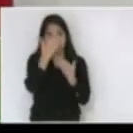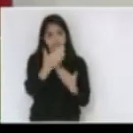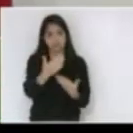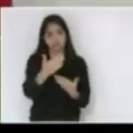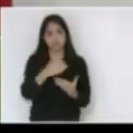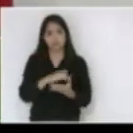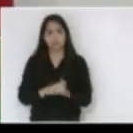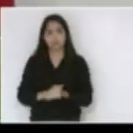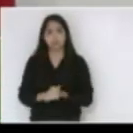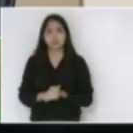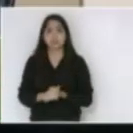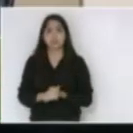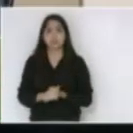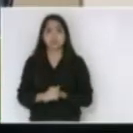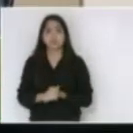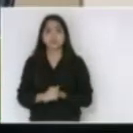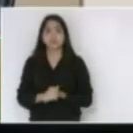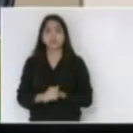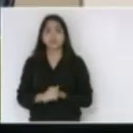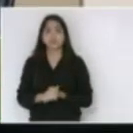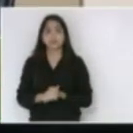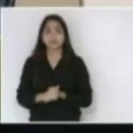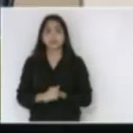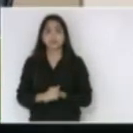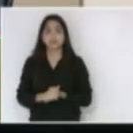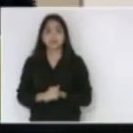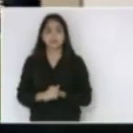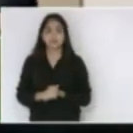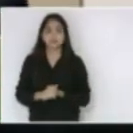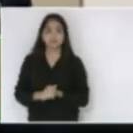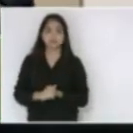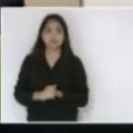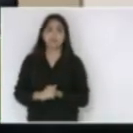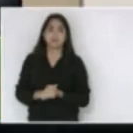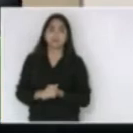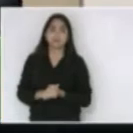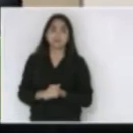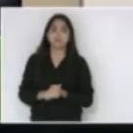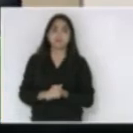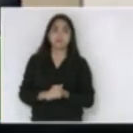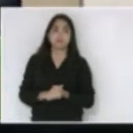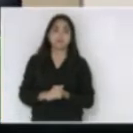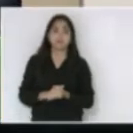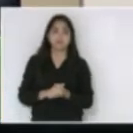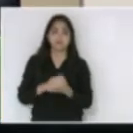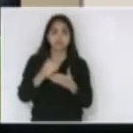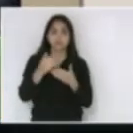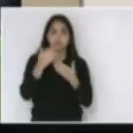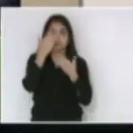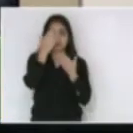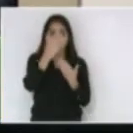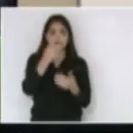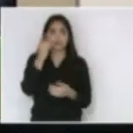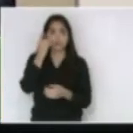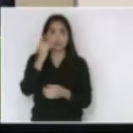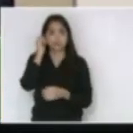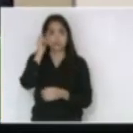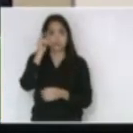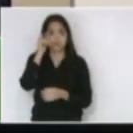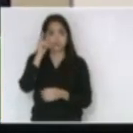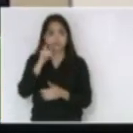obrigado presidente obrigado deputado César Valduga